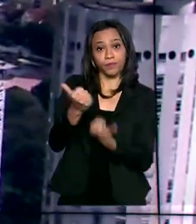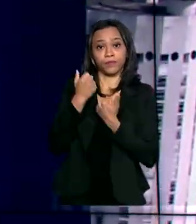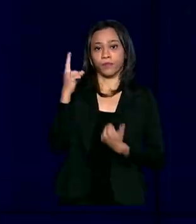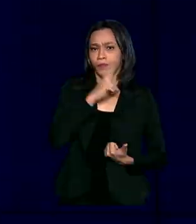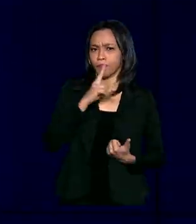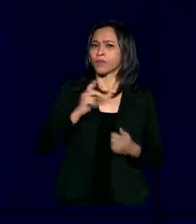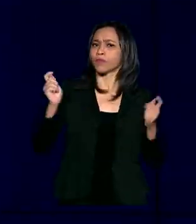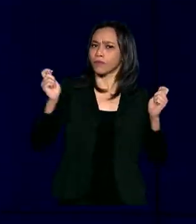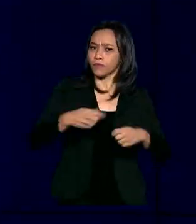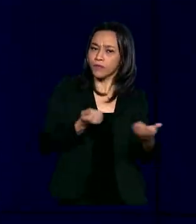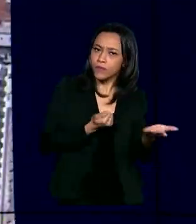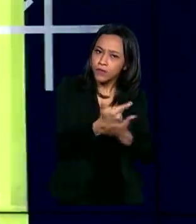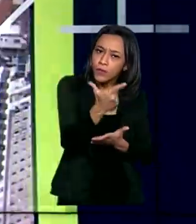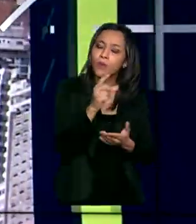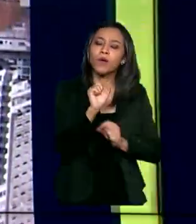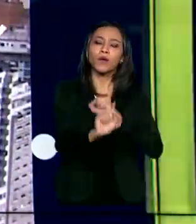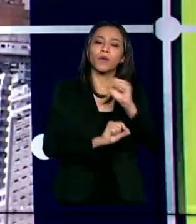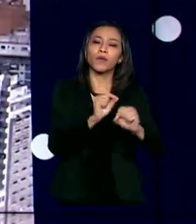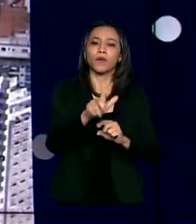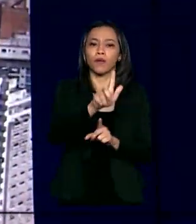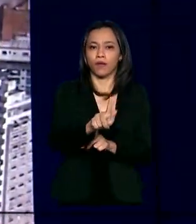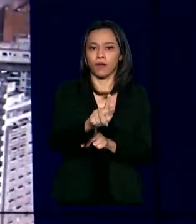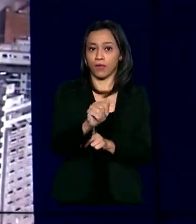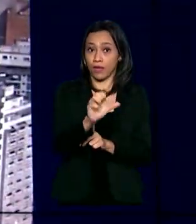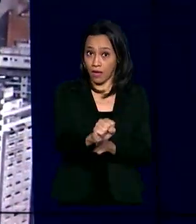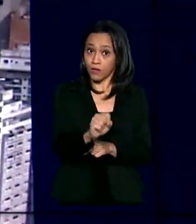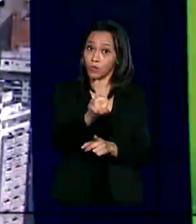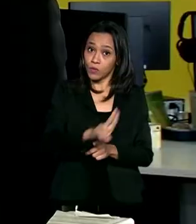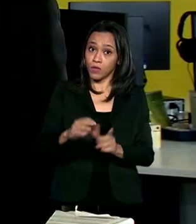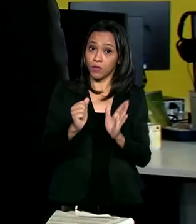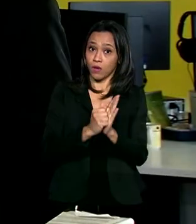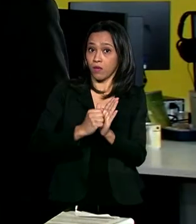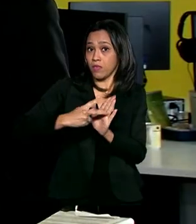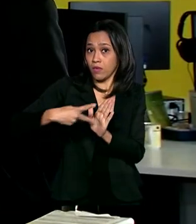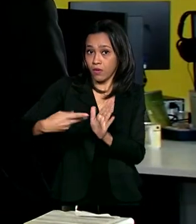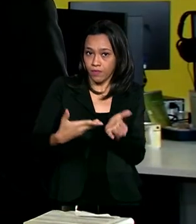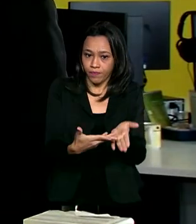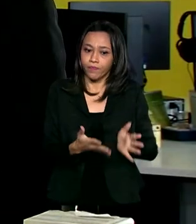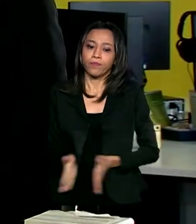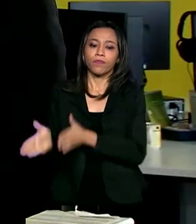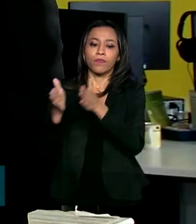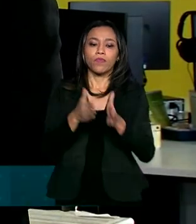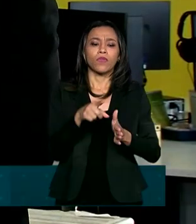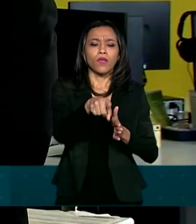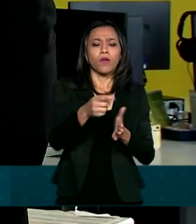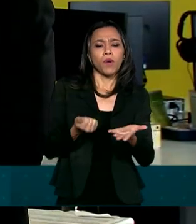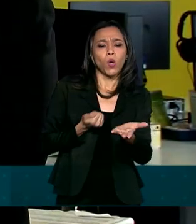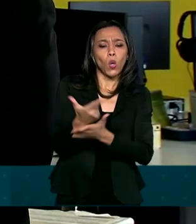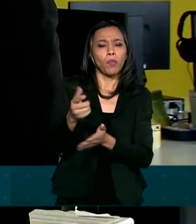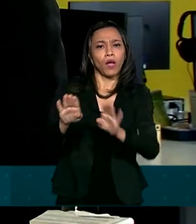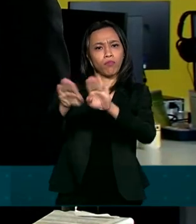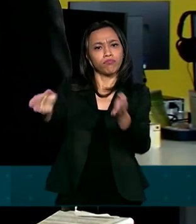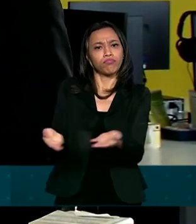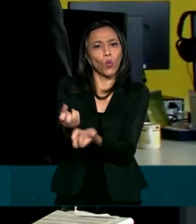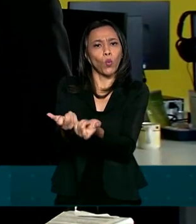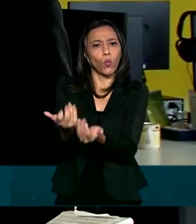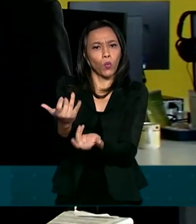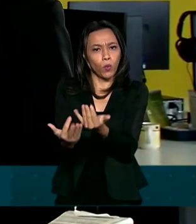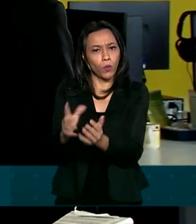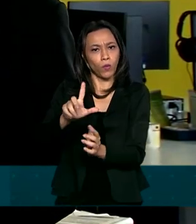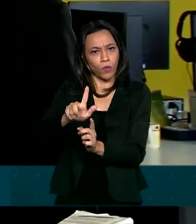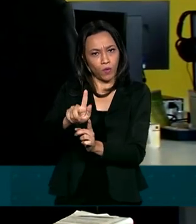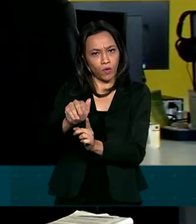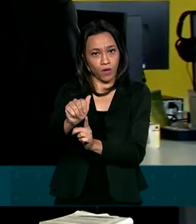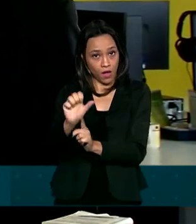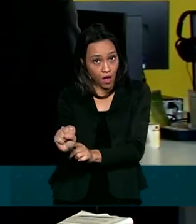comprar gás com o cartão virtual do aplicativo. O processo para comprar um botijão de gás para quem recebe o auxílio